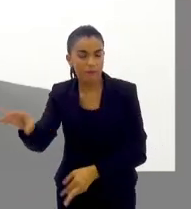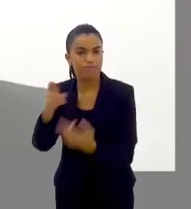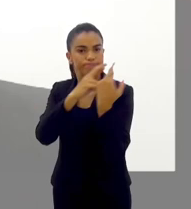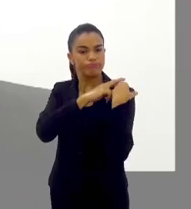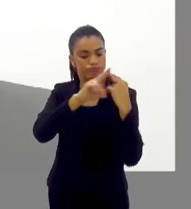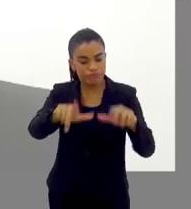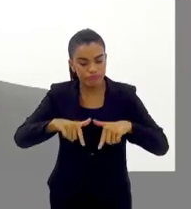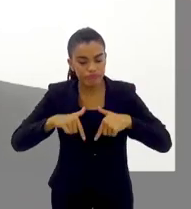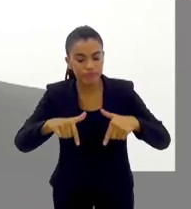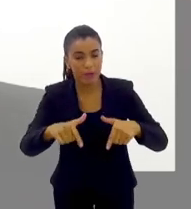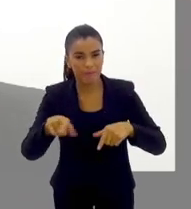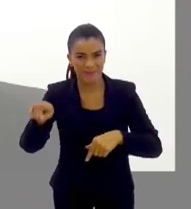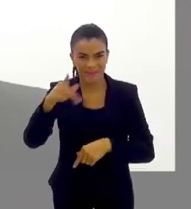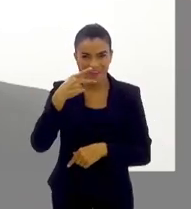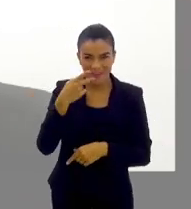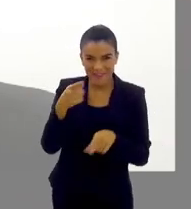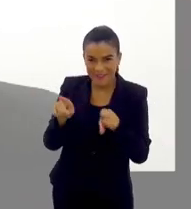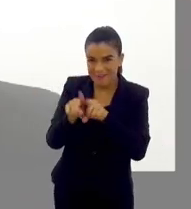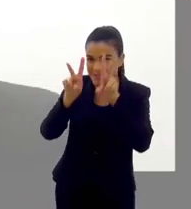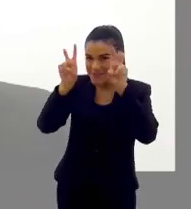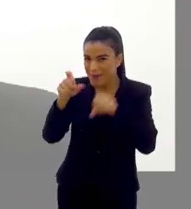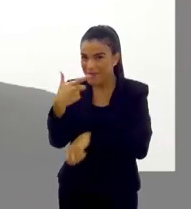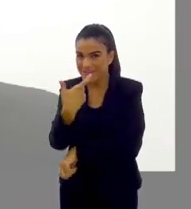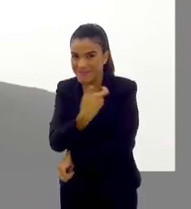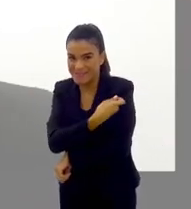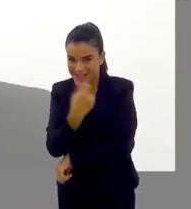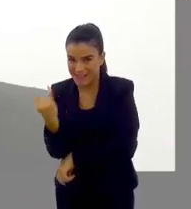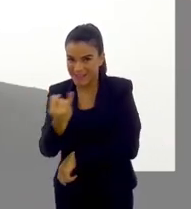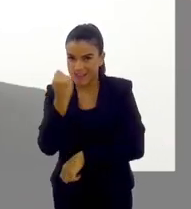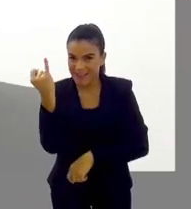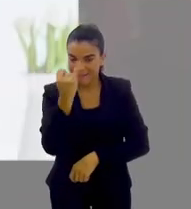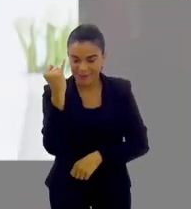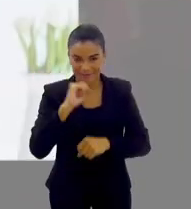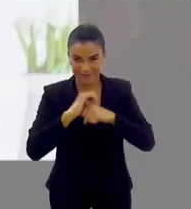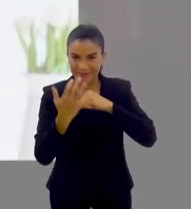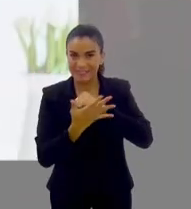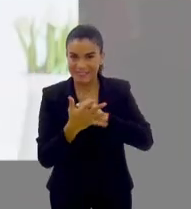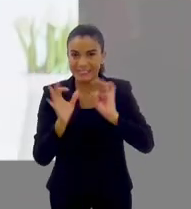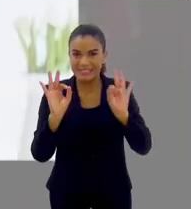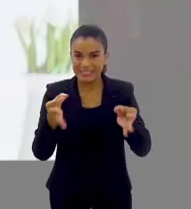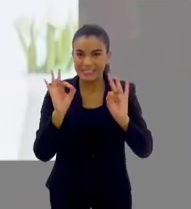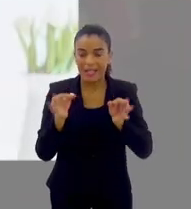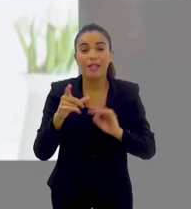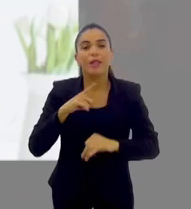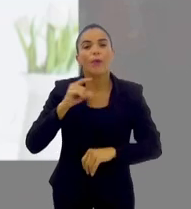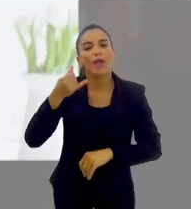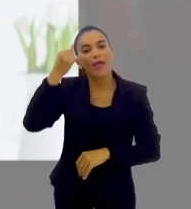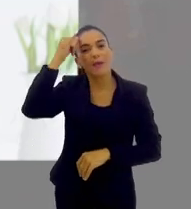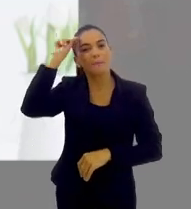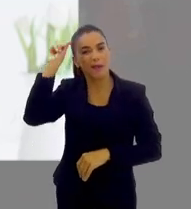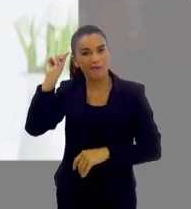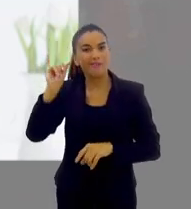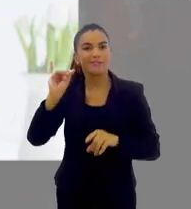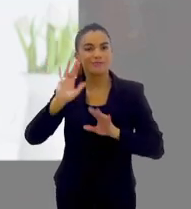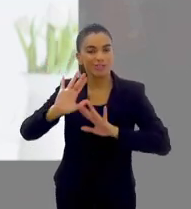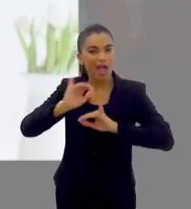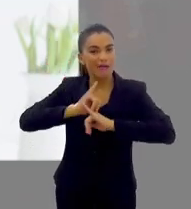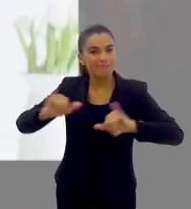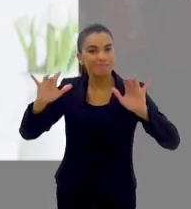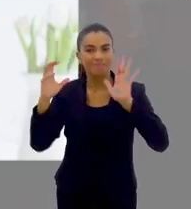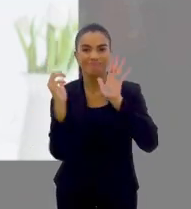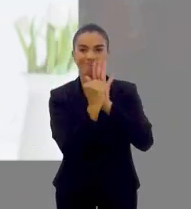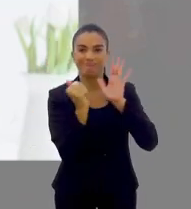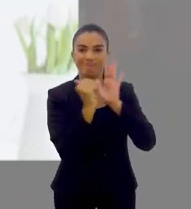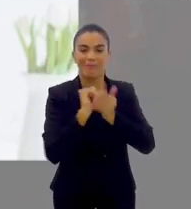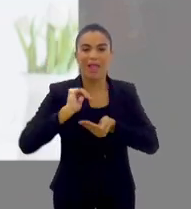um fazer a sua parte. Você citou aí também a questão da vacina, importância dela na Covid. A gente tem agora na prevenção aí, né? Já foi